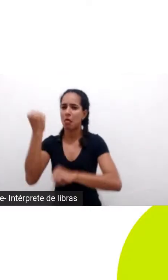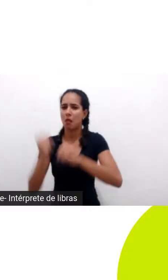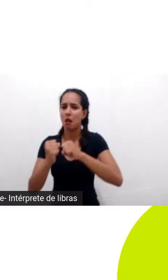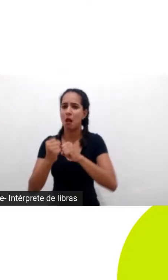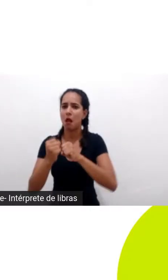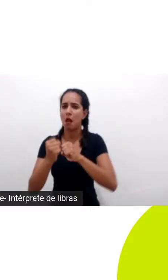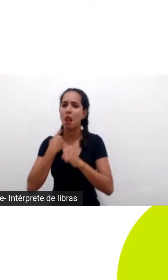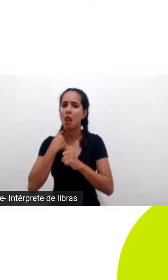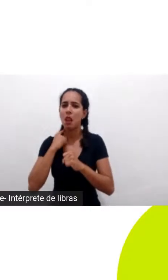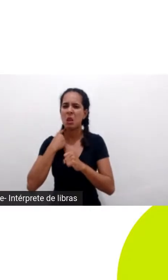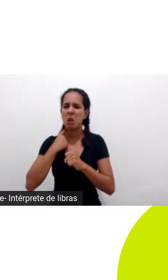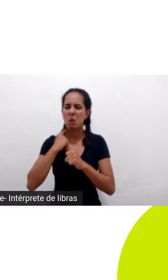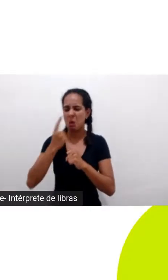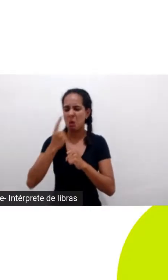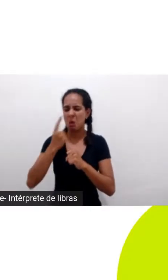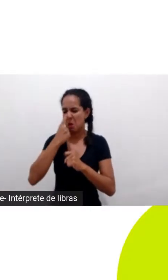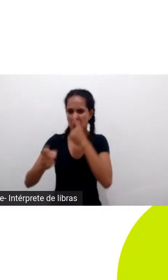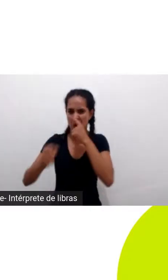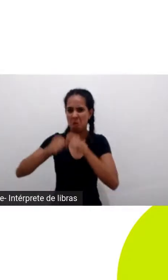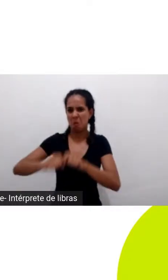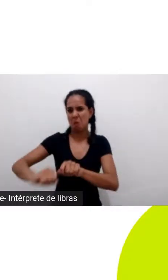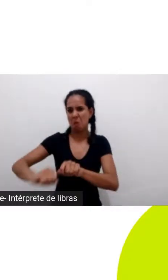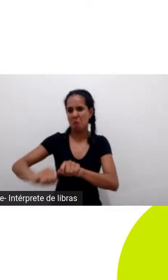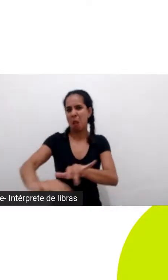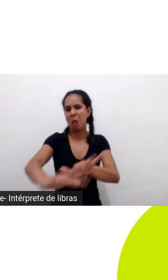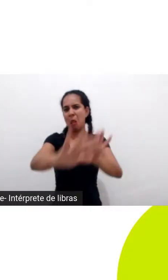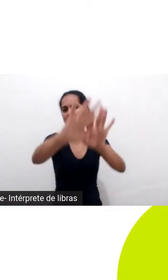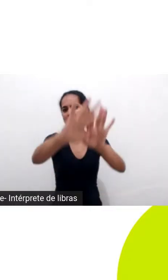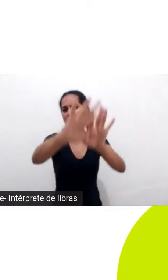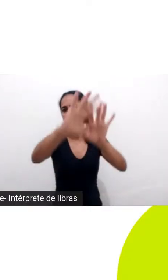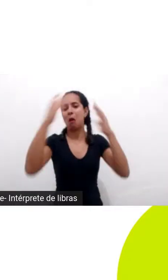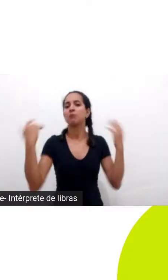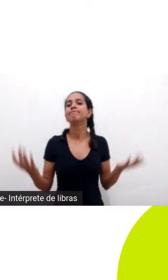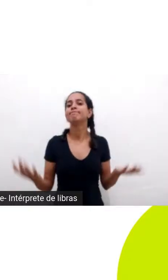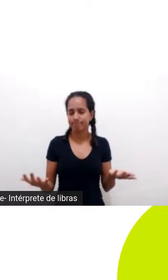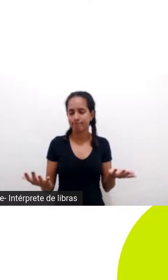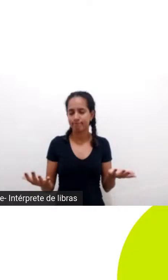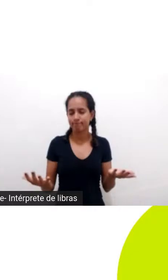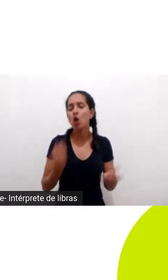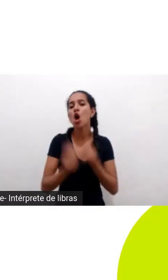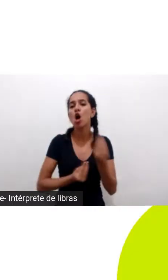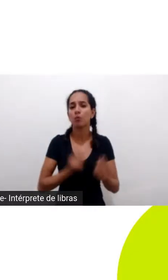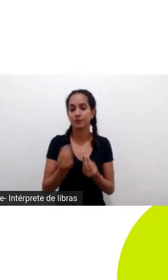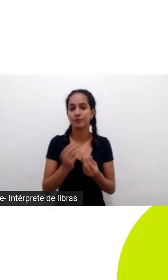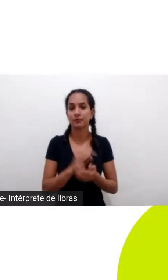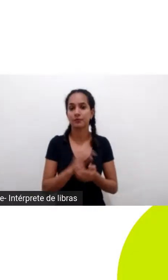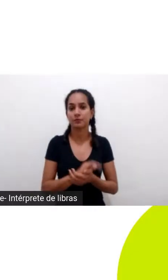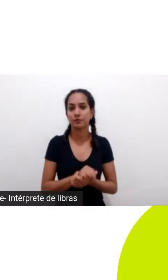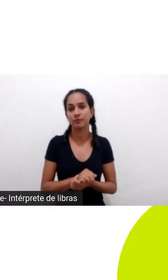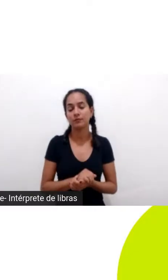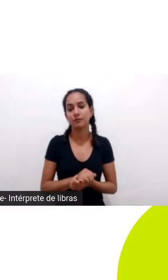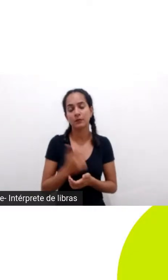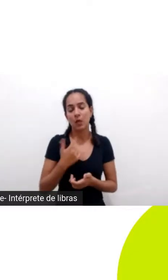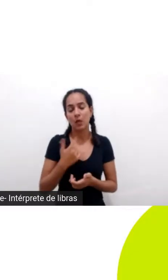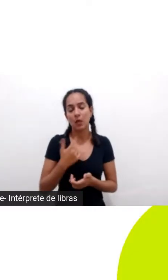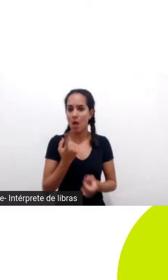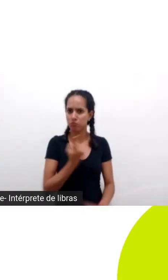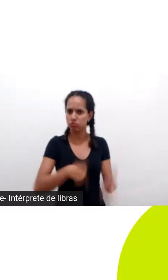e a natureza começa a ser um sujeito da nossa sociedade do nosso ecossistema então é muito revolucionário isso